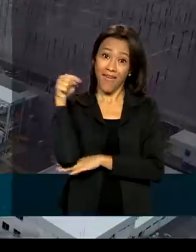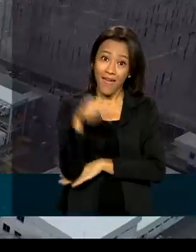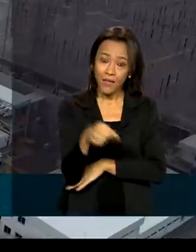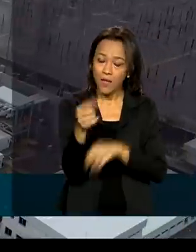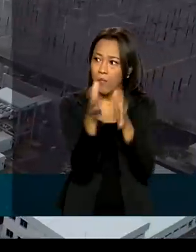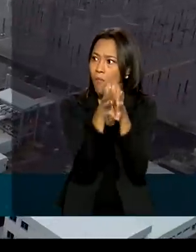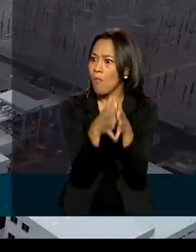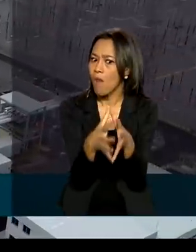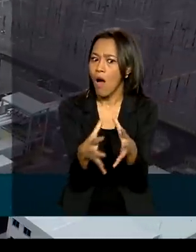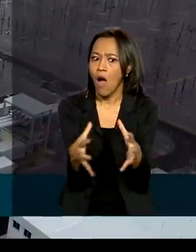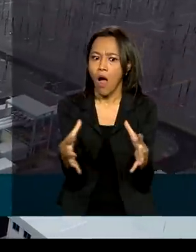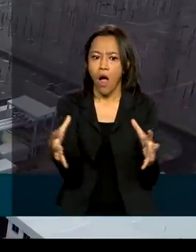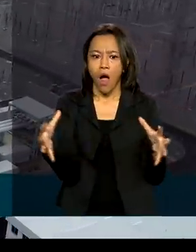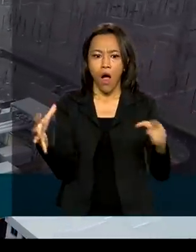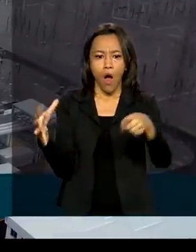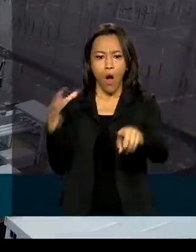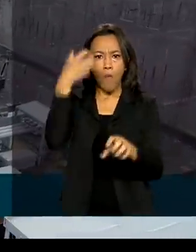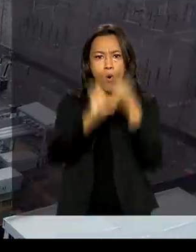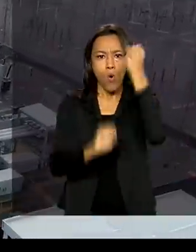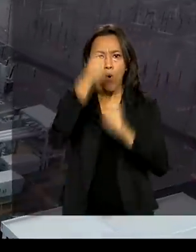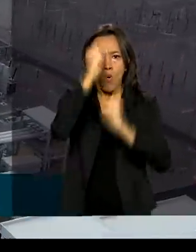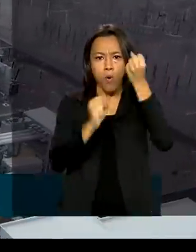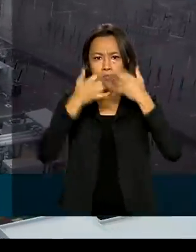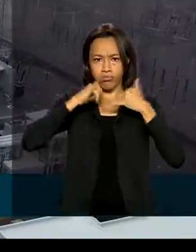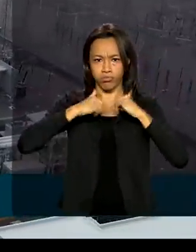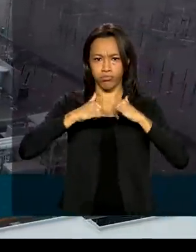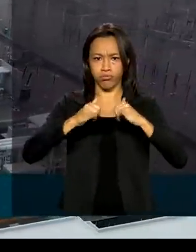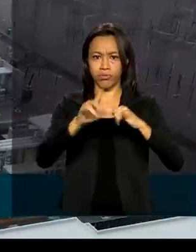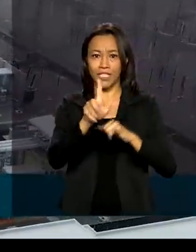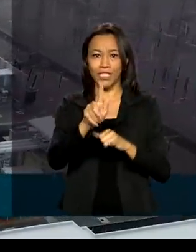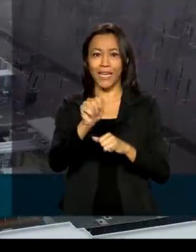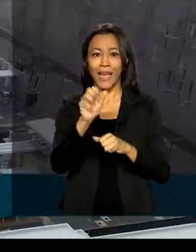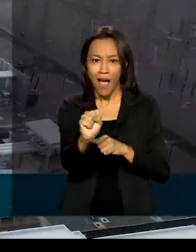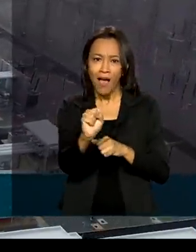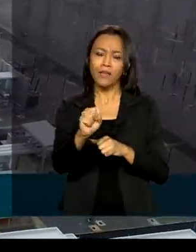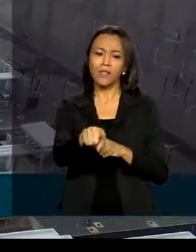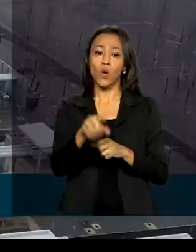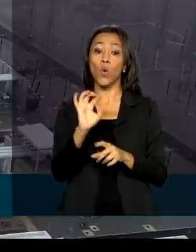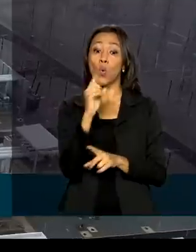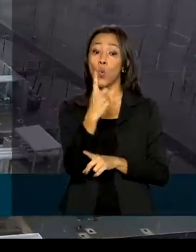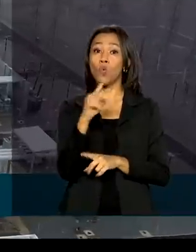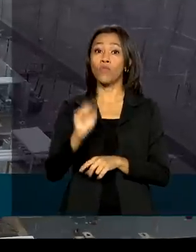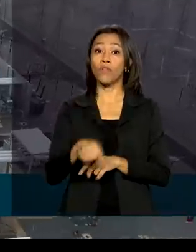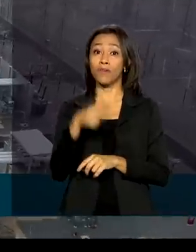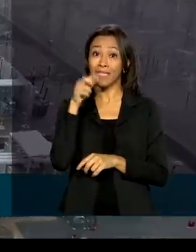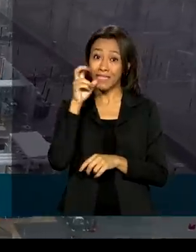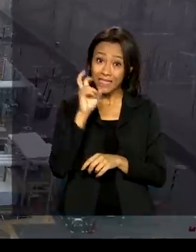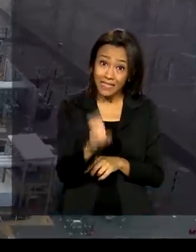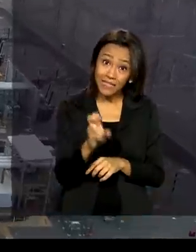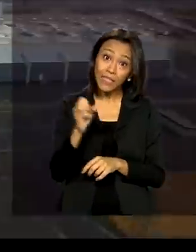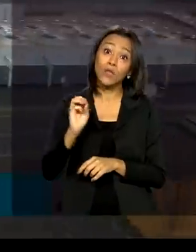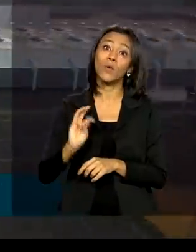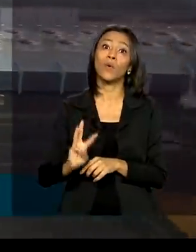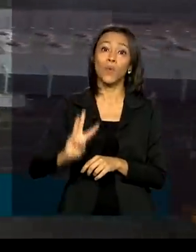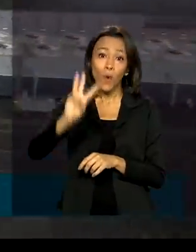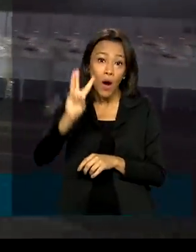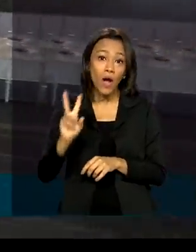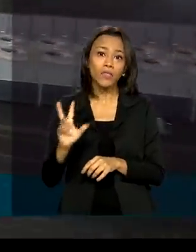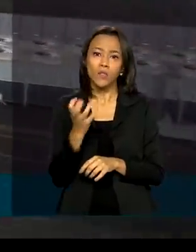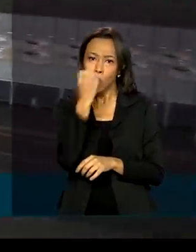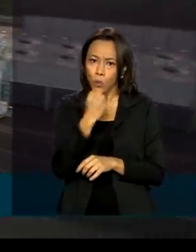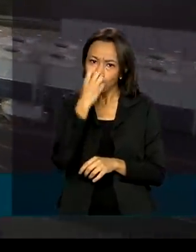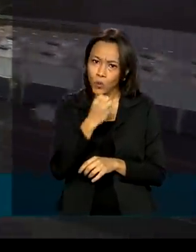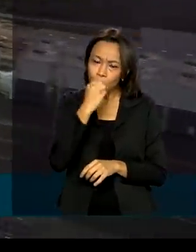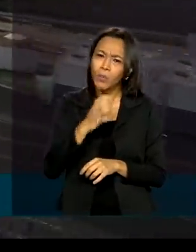termelétrica a gás natural da América Latina. Ela tem potência instalada de 1,5 gigawatts com consumo de